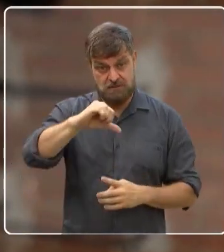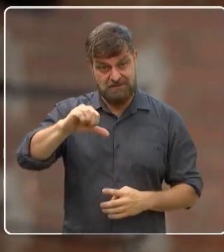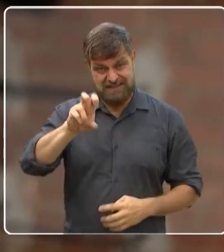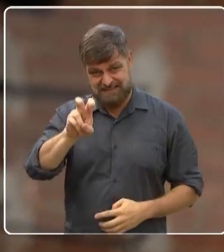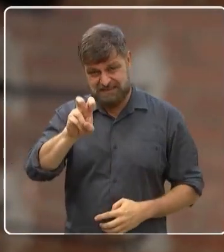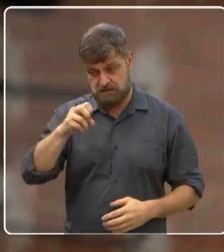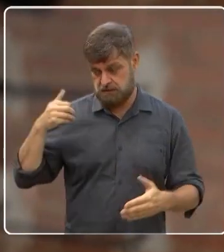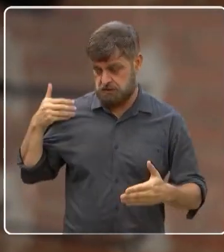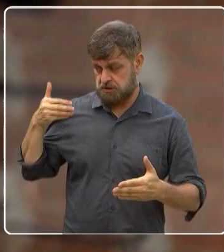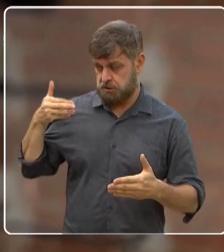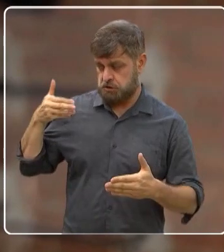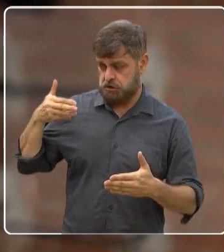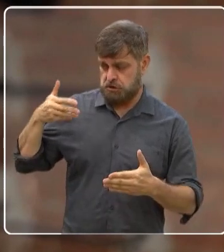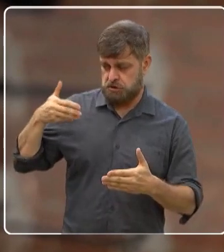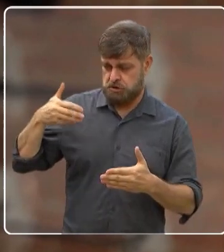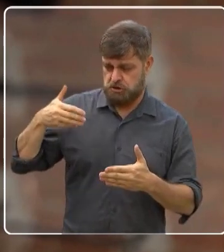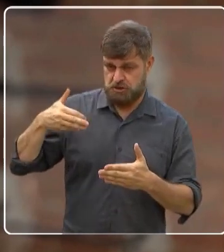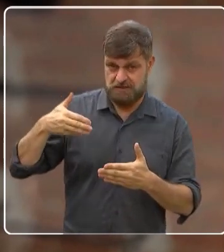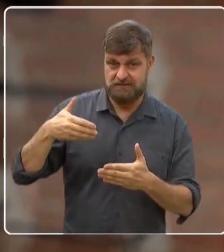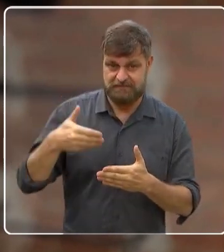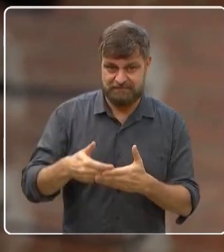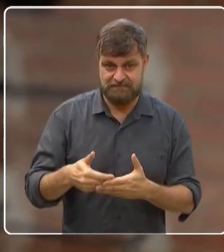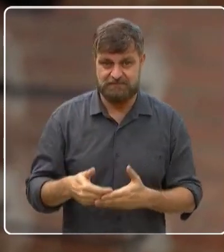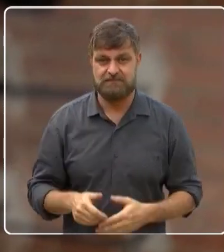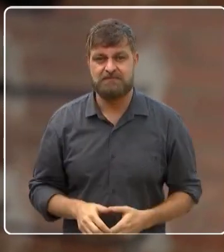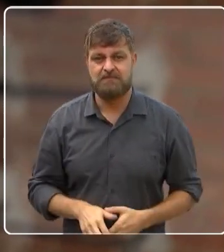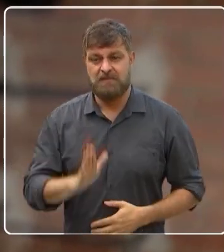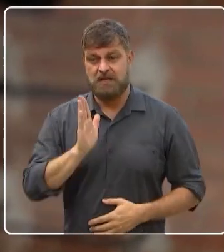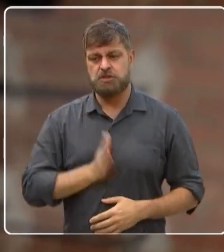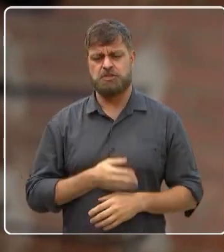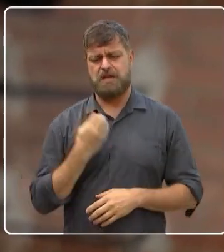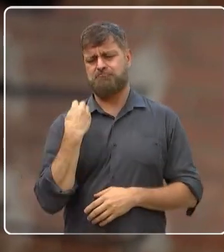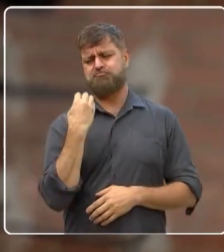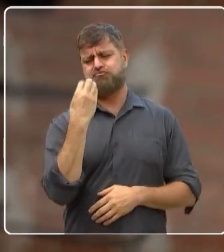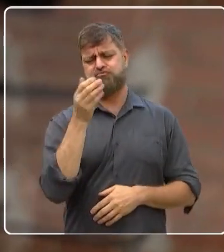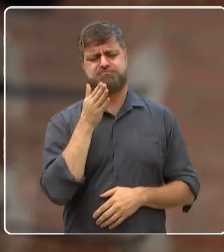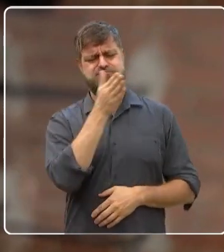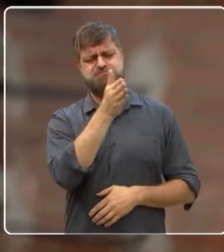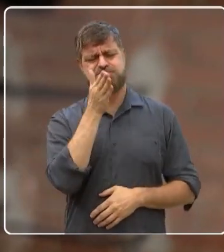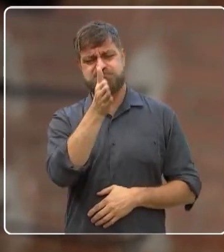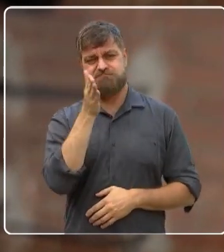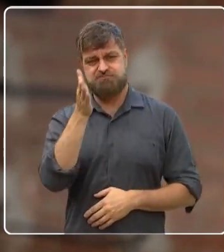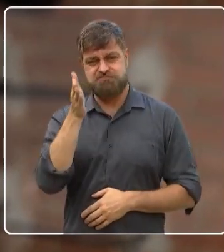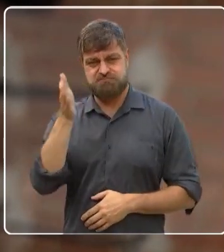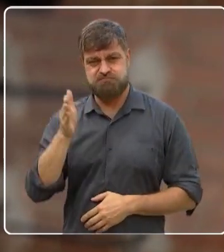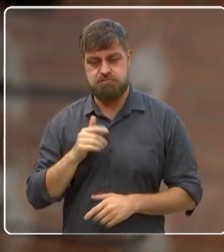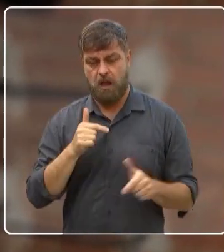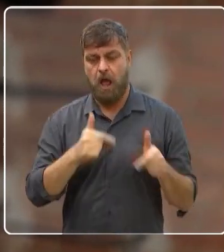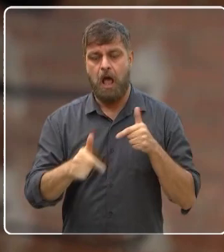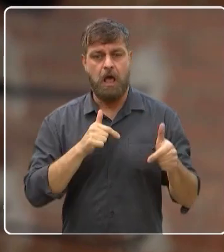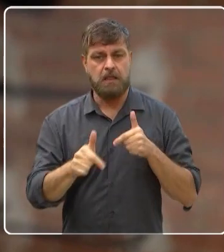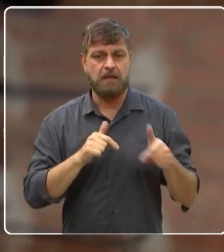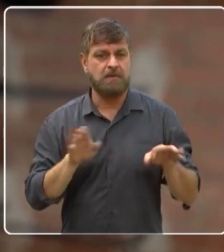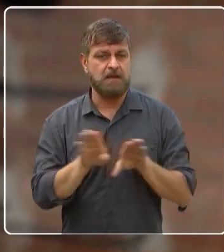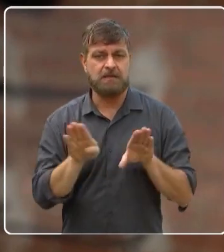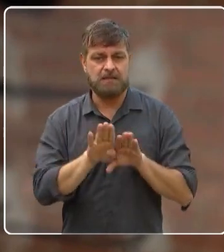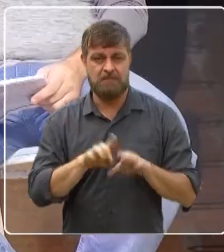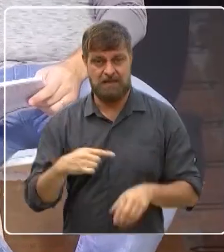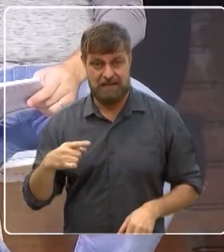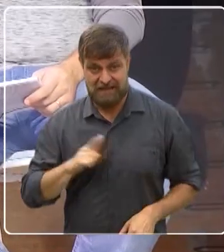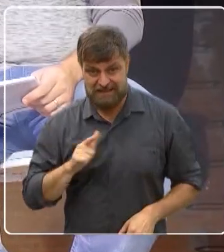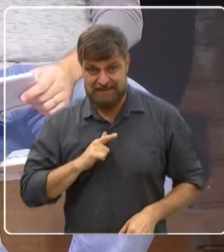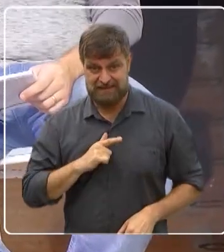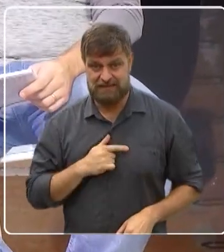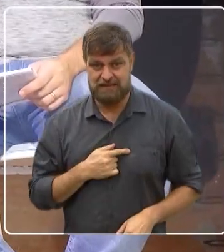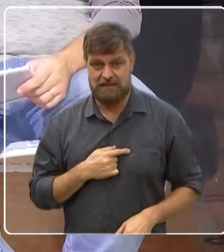Então, desde 95 eu estou aí nessa estrada. A viajou muito. A gente trabalha também com... A gente tem